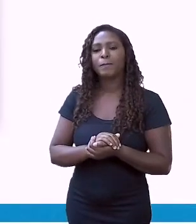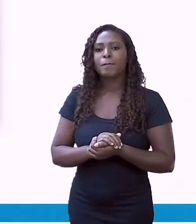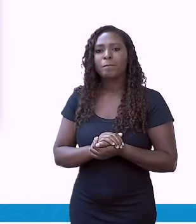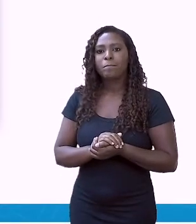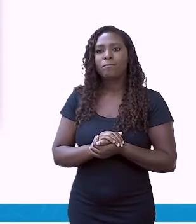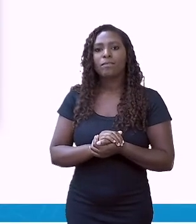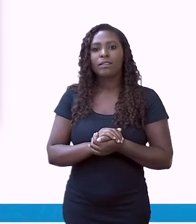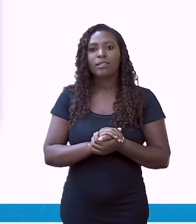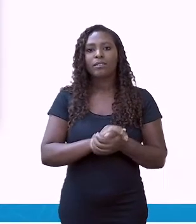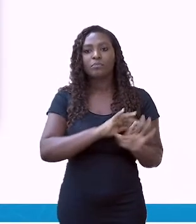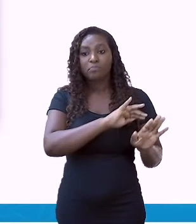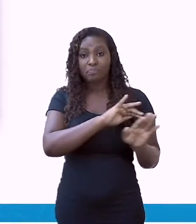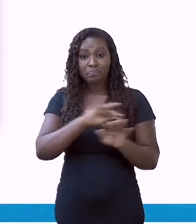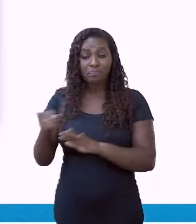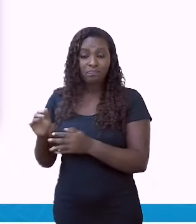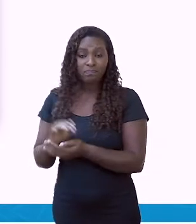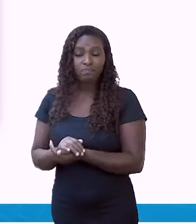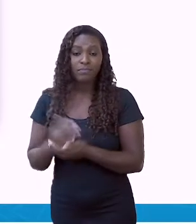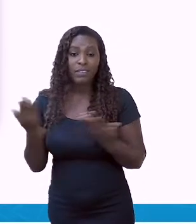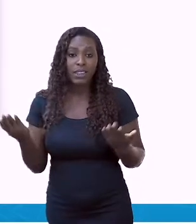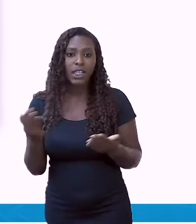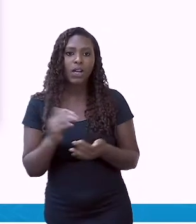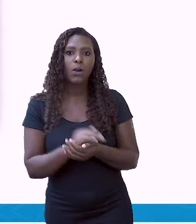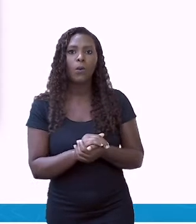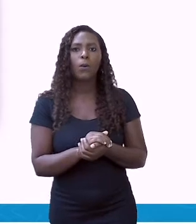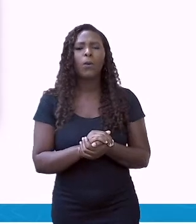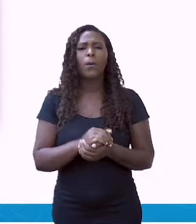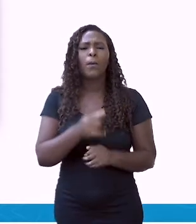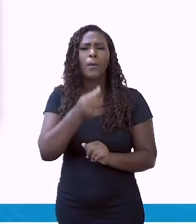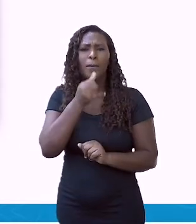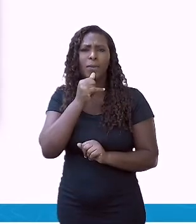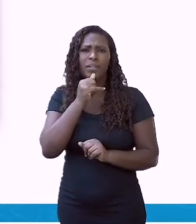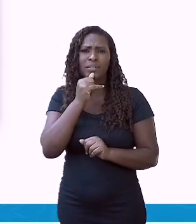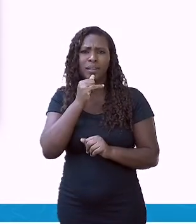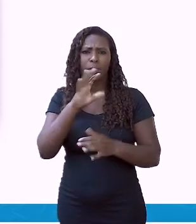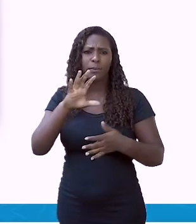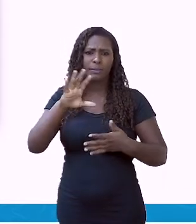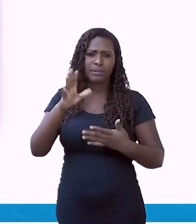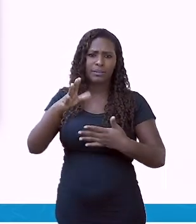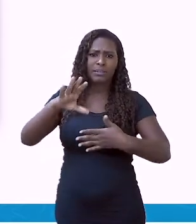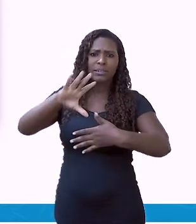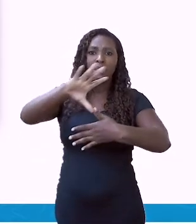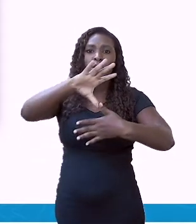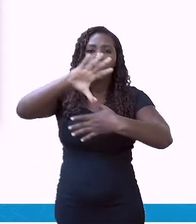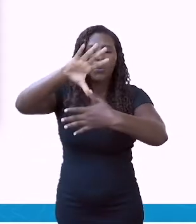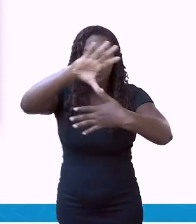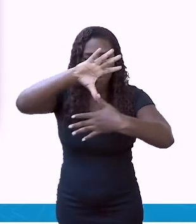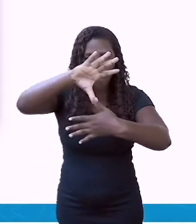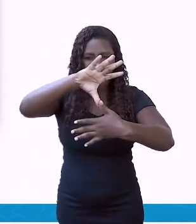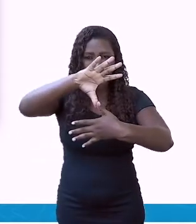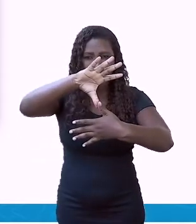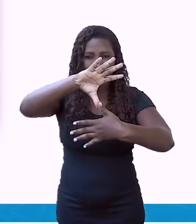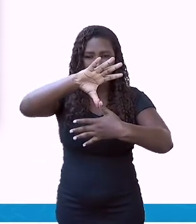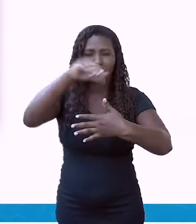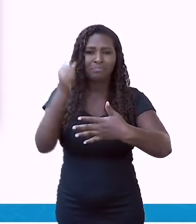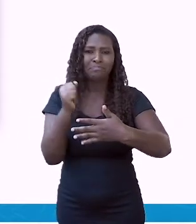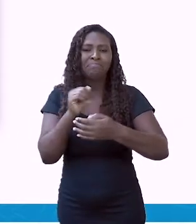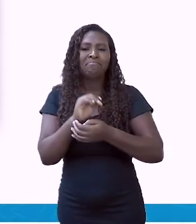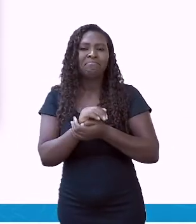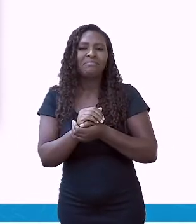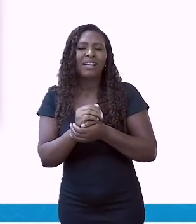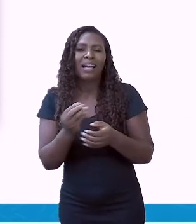Um aspecto importante no que diz respeito à distribuição populacional, perdão, são as